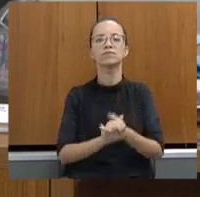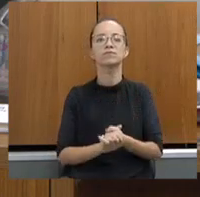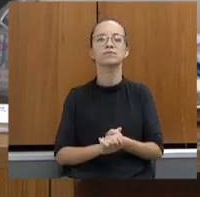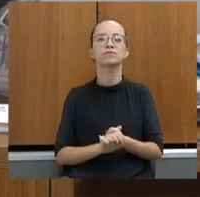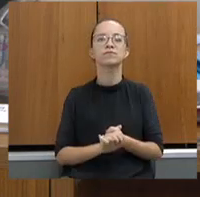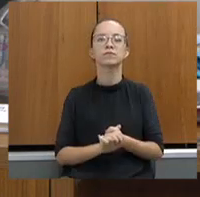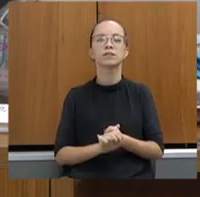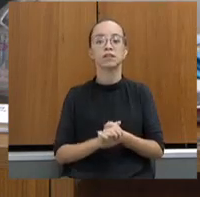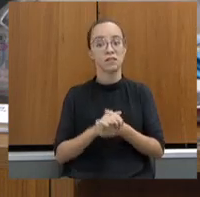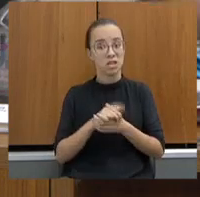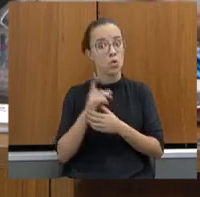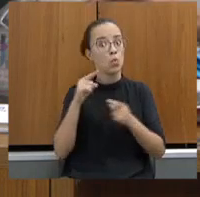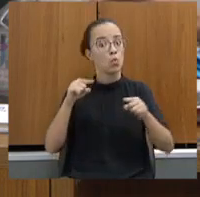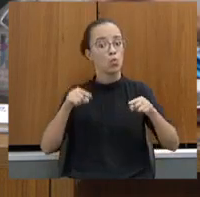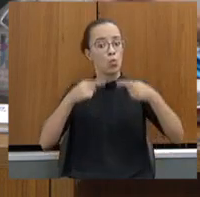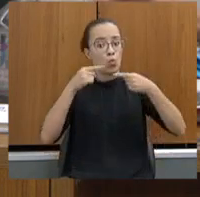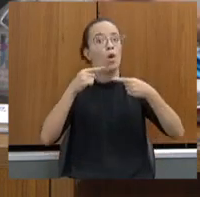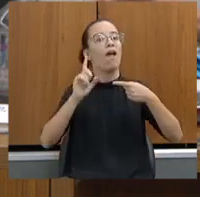grande desafio.